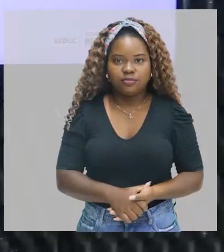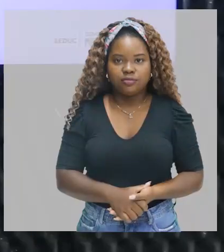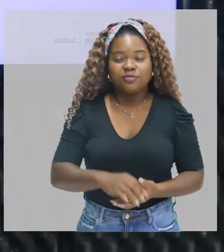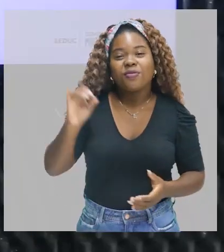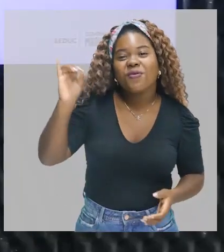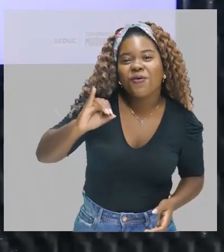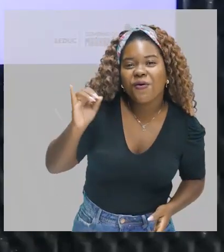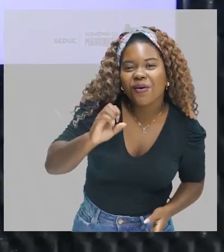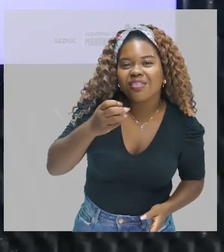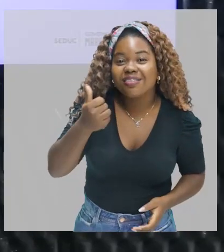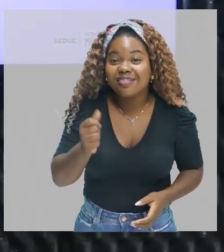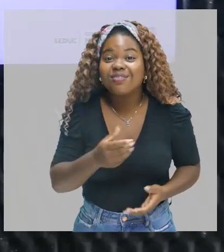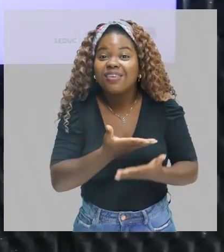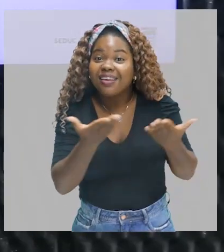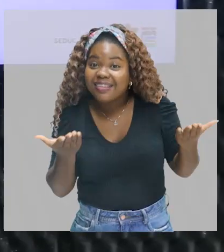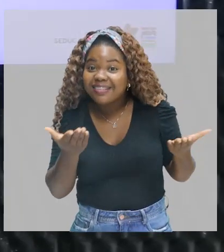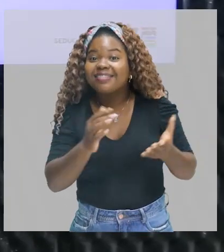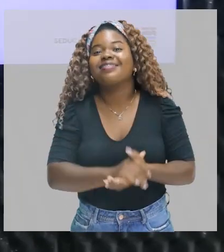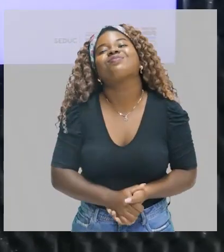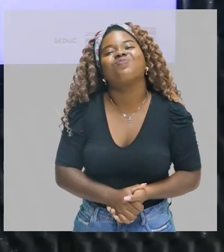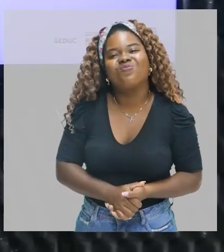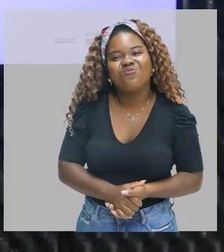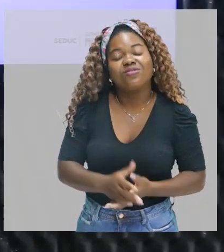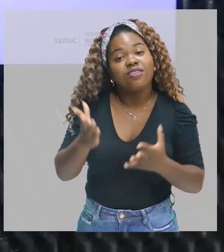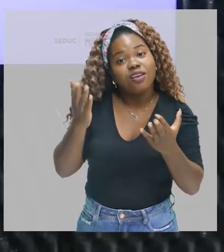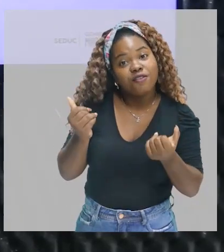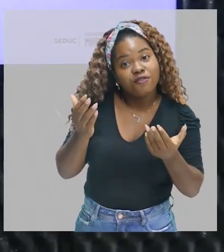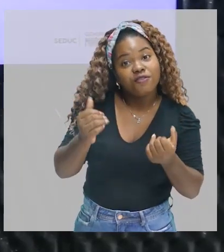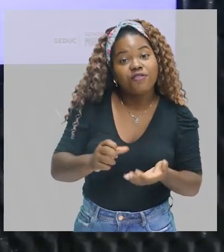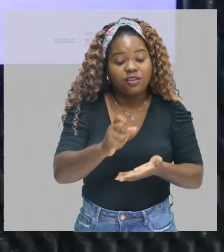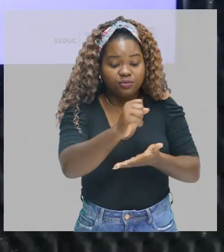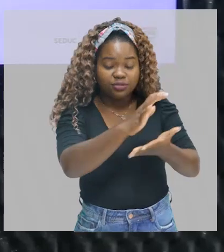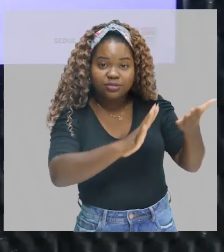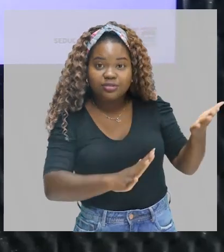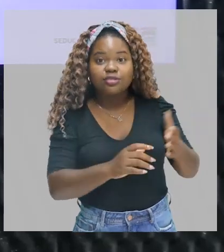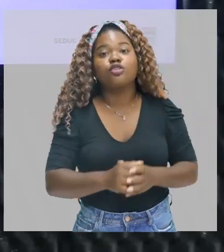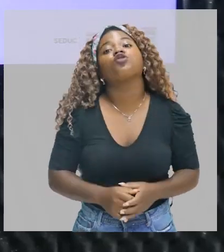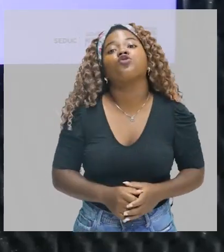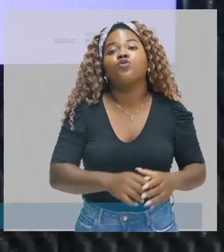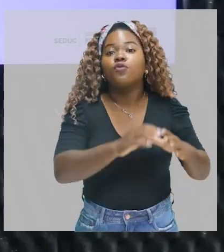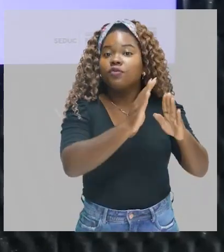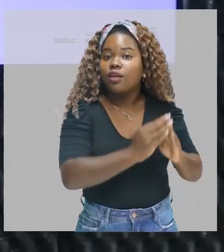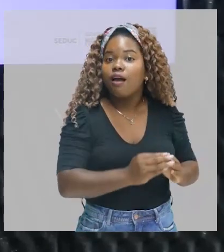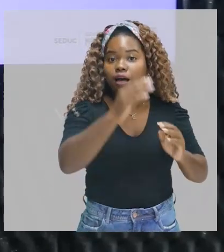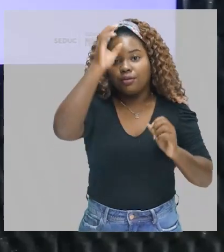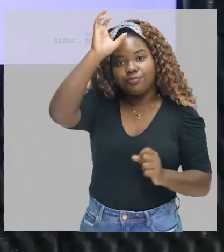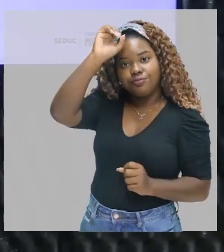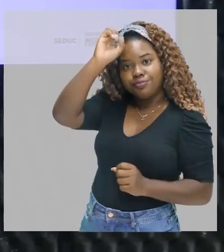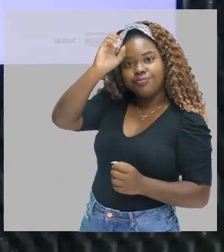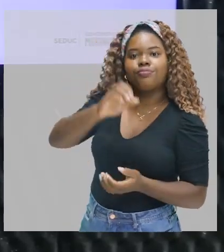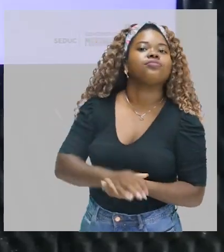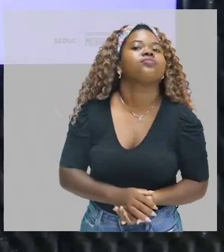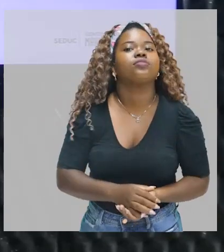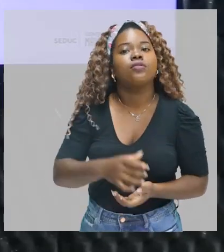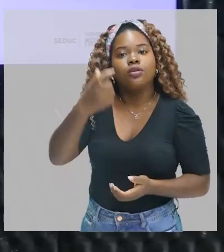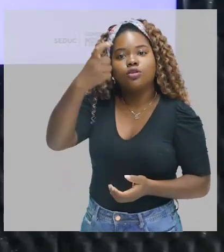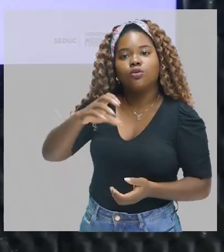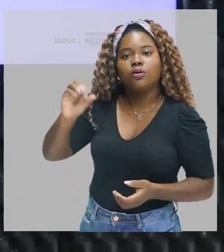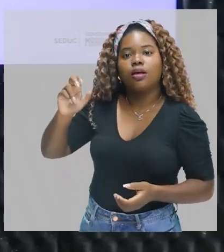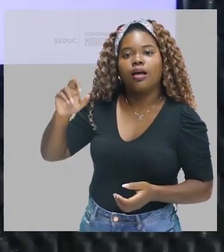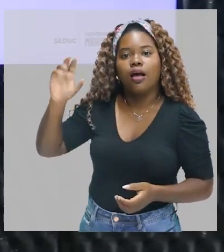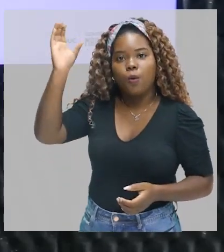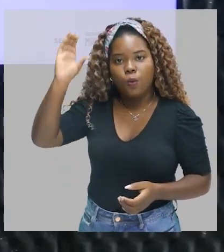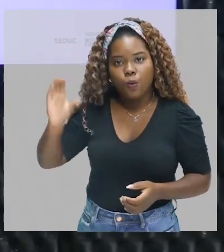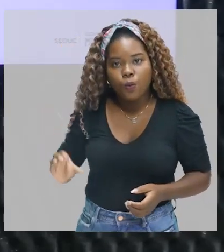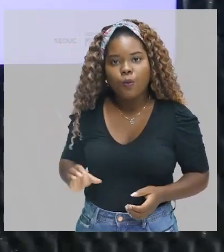Oi chuchu, tudo bem com vocês? Vamos exercitar o programa Fique em Casa Aprendendo, Cacau Sotero, Deus